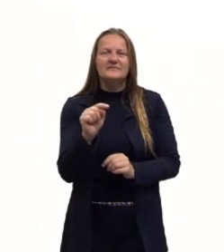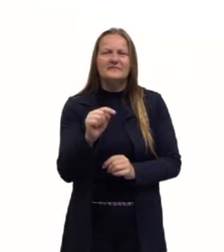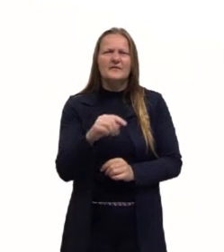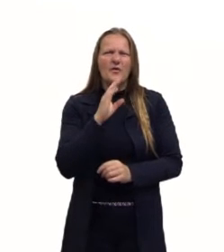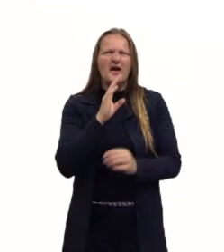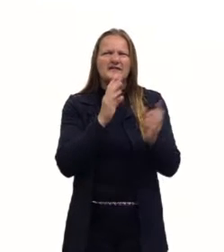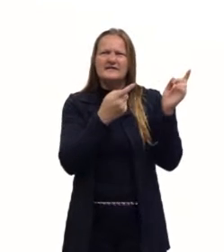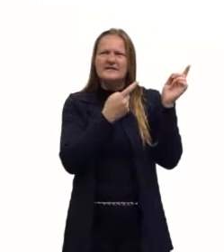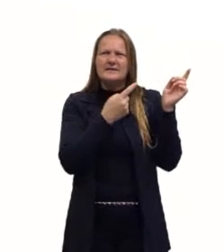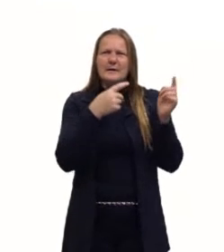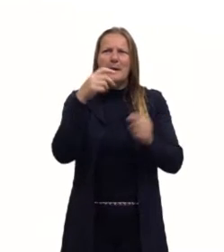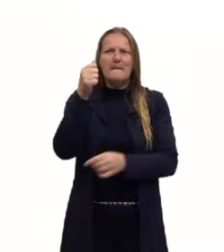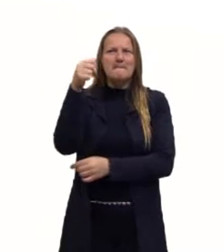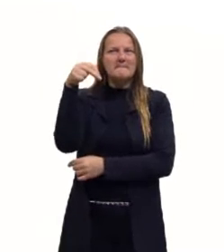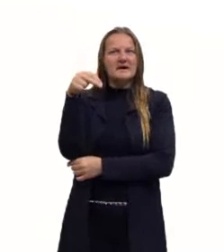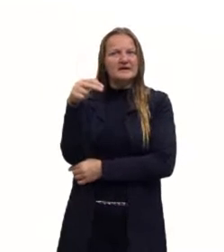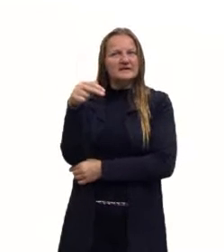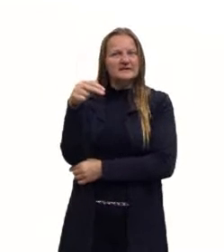o pan de muerto?